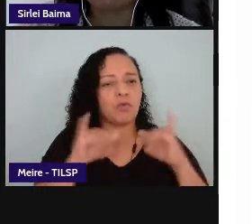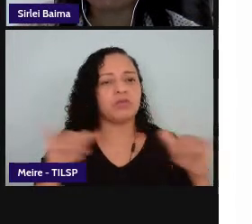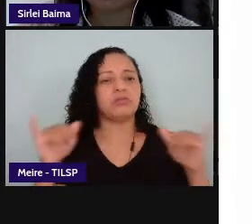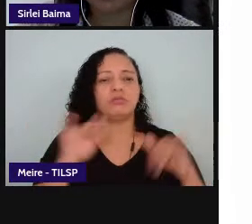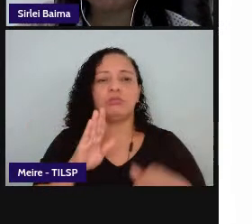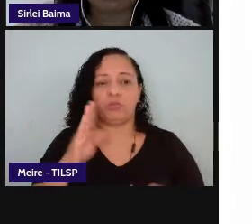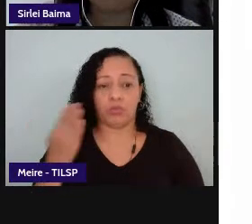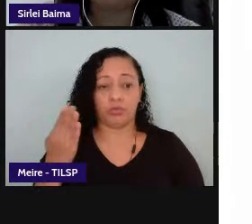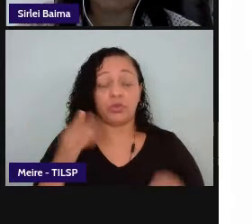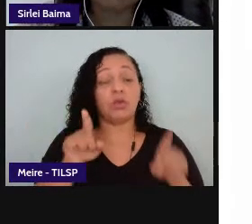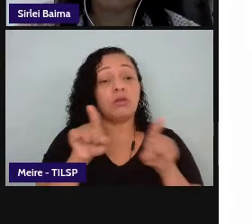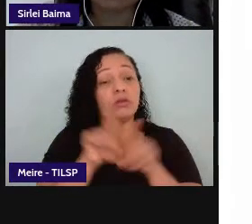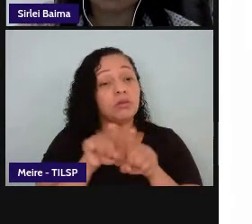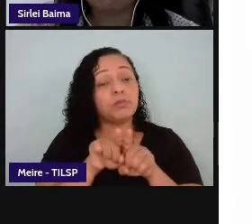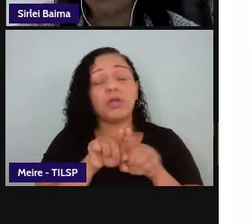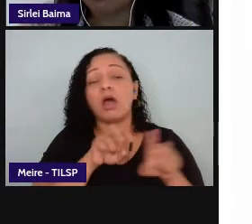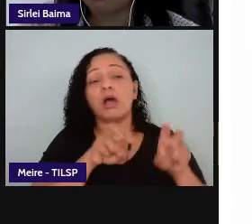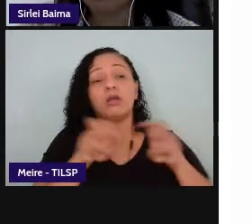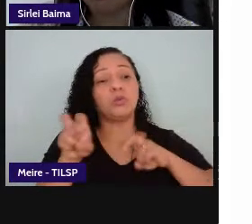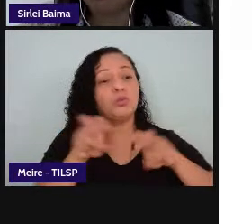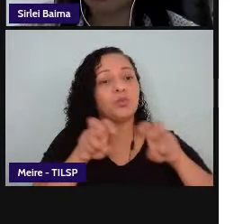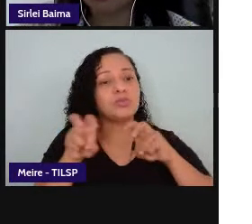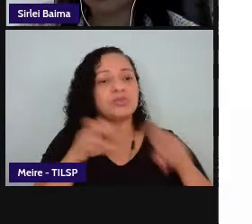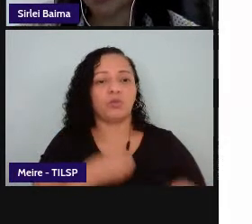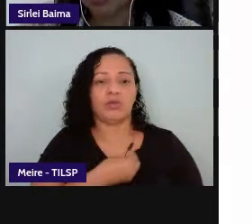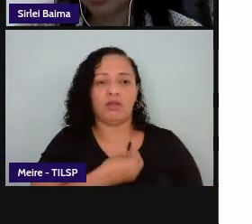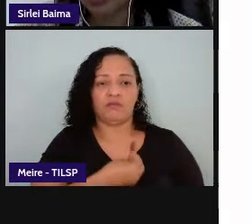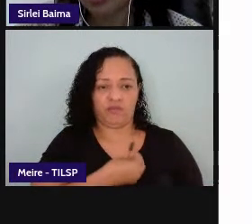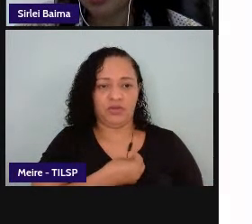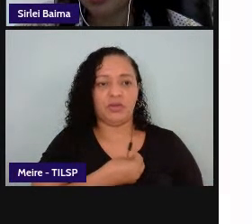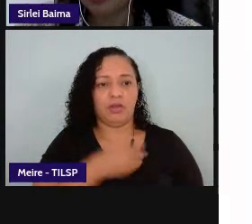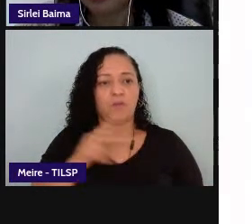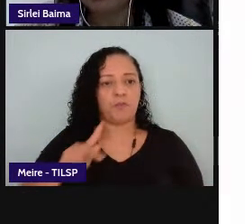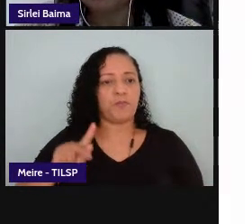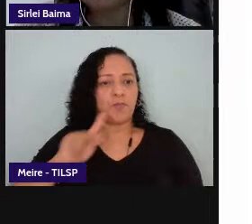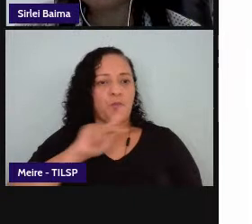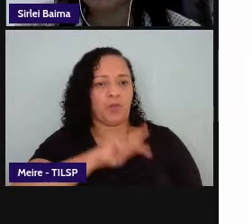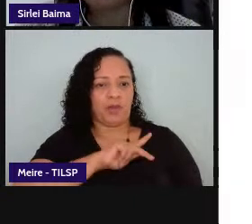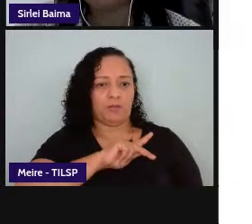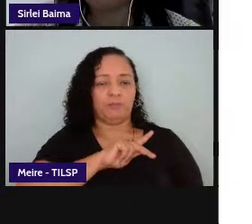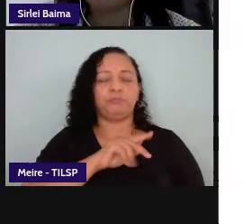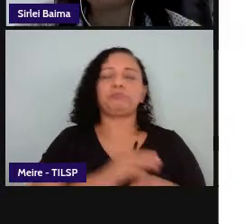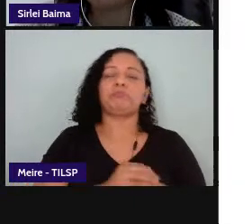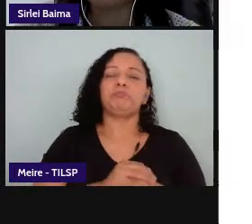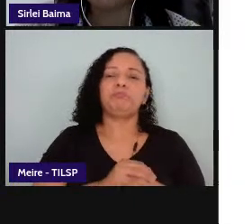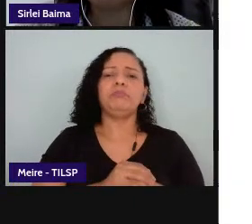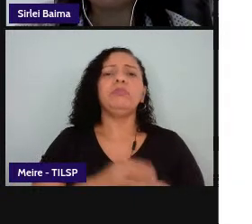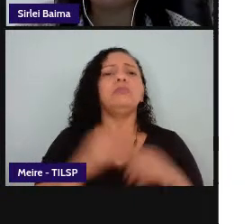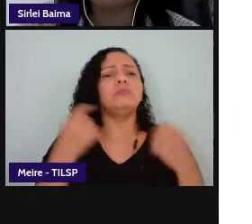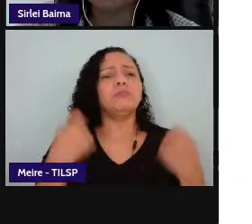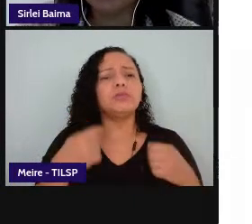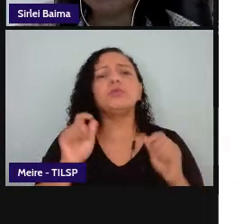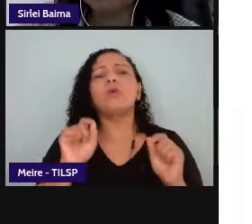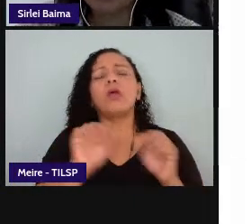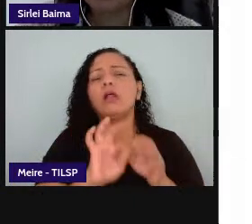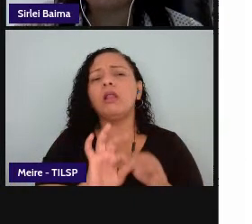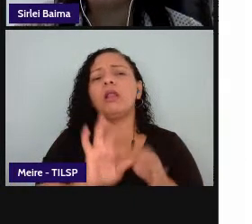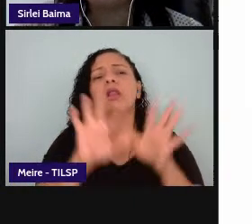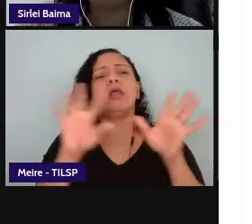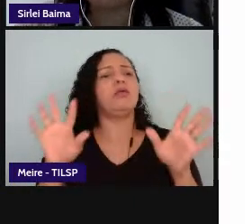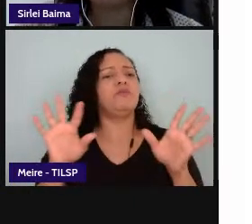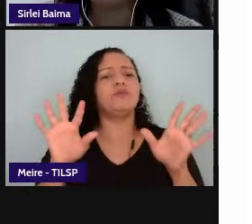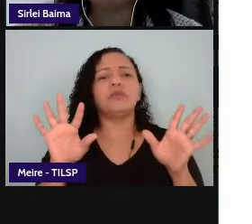pública então esse campo ele vem propondo a necessidade de oportunizar a ampliação